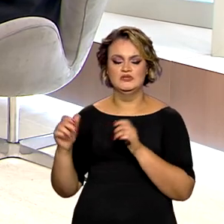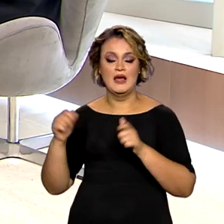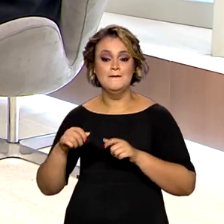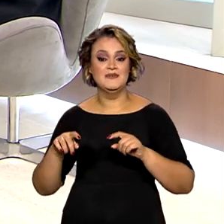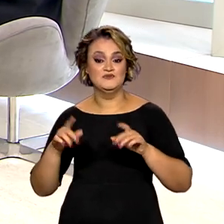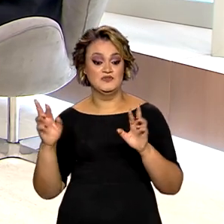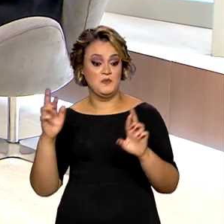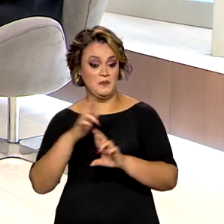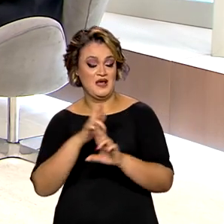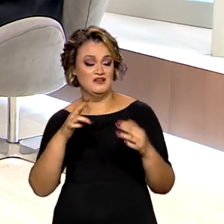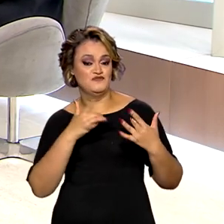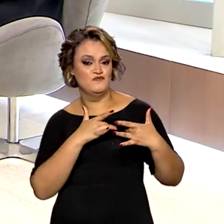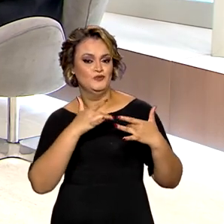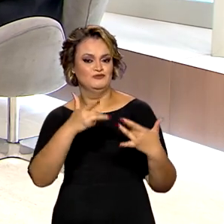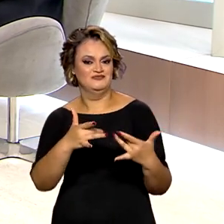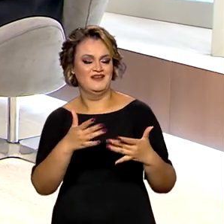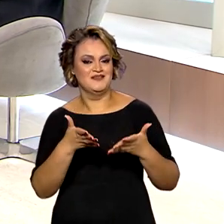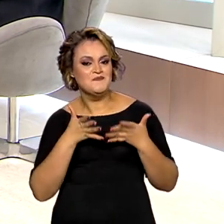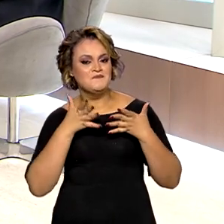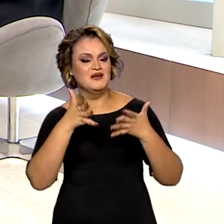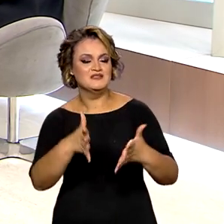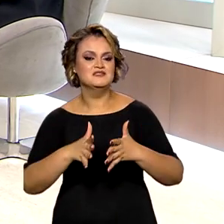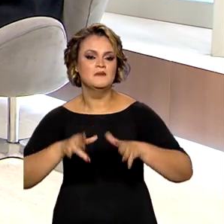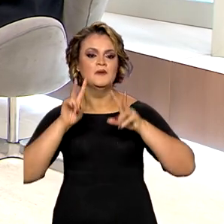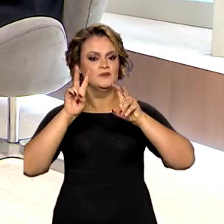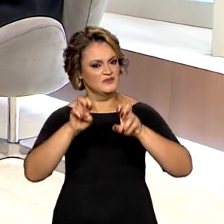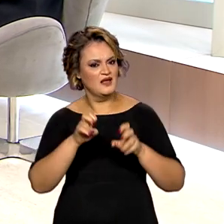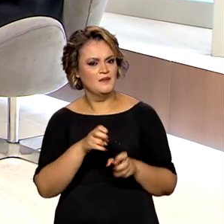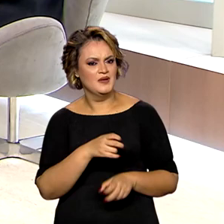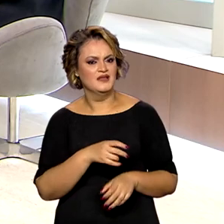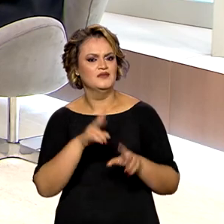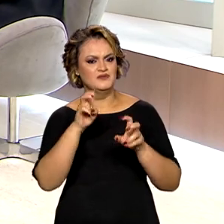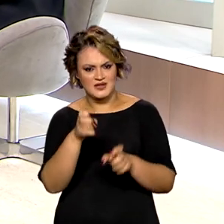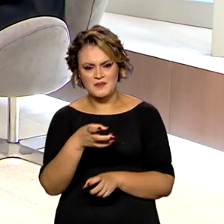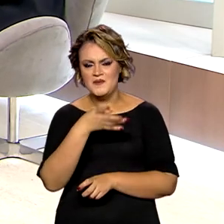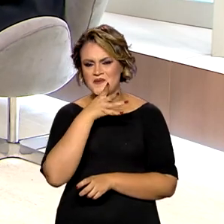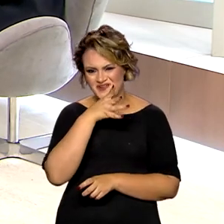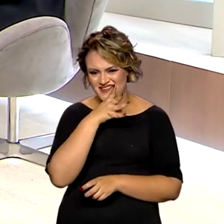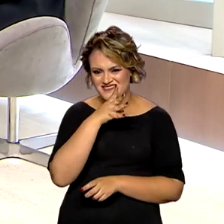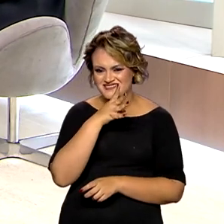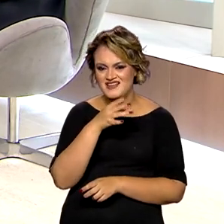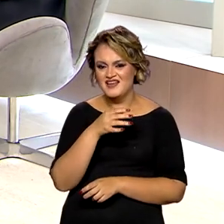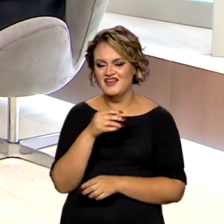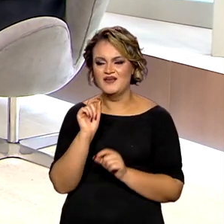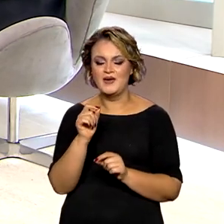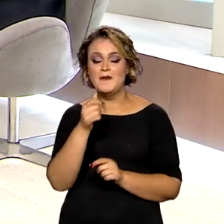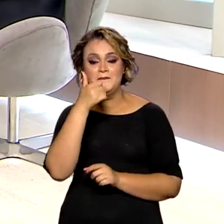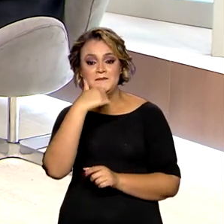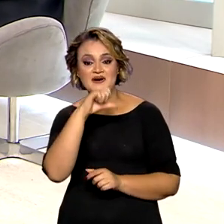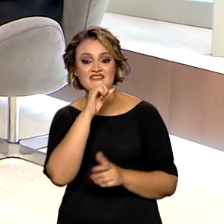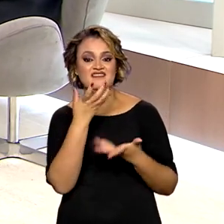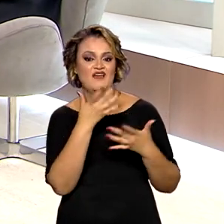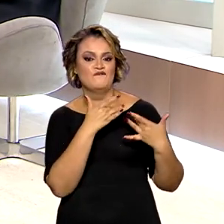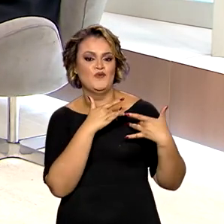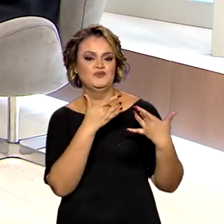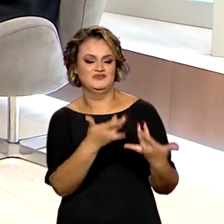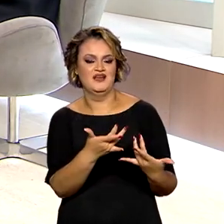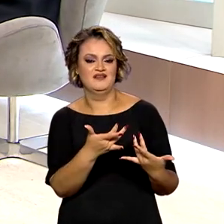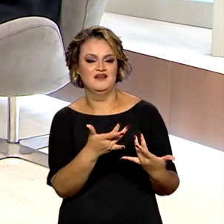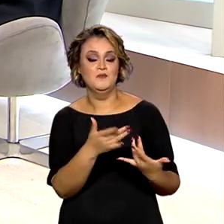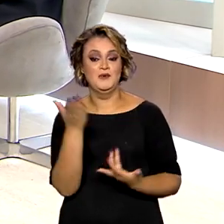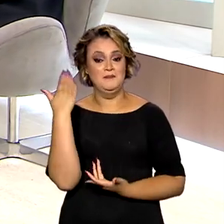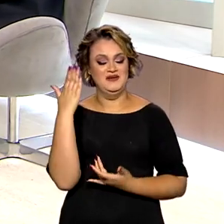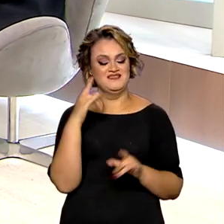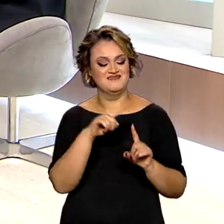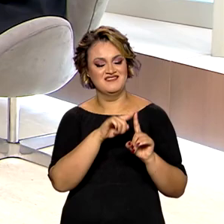voluntariados engajados num assunto que eles se identificam, e nesse caso são mães que desejam ser voluntárias, elas já foram mães,